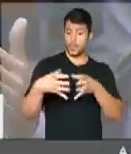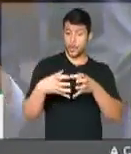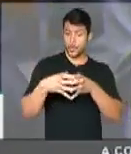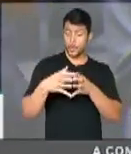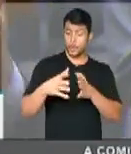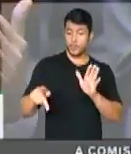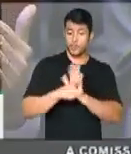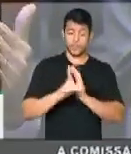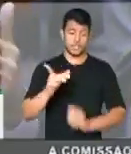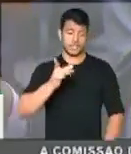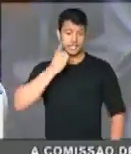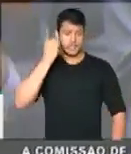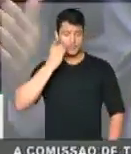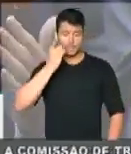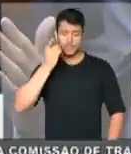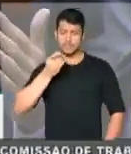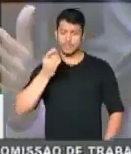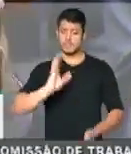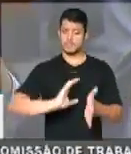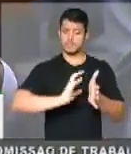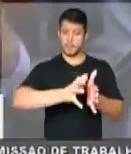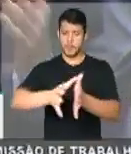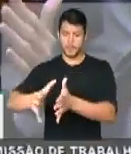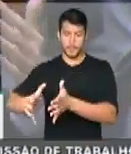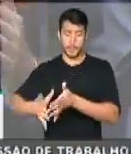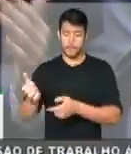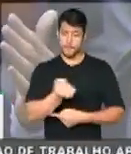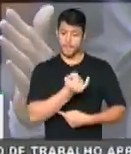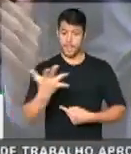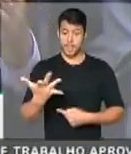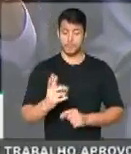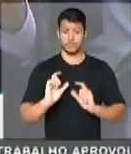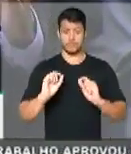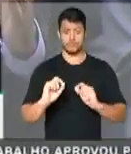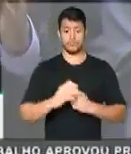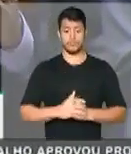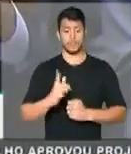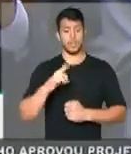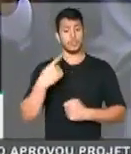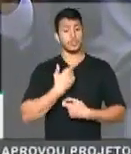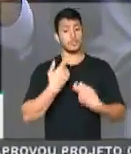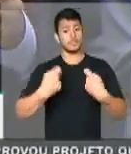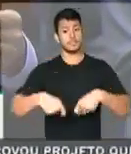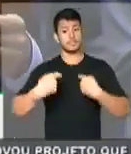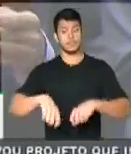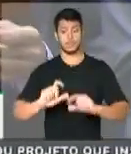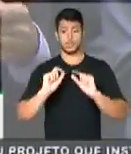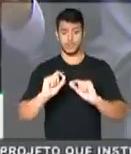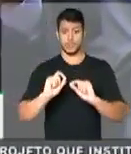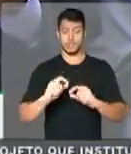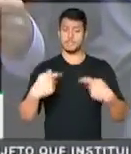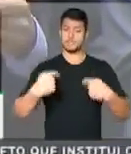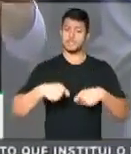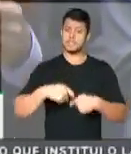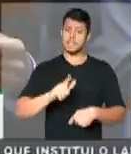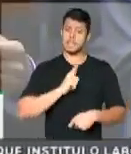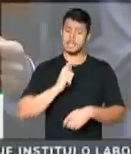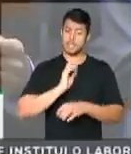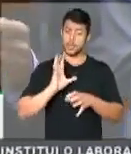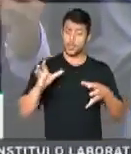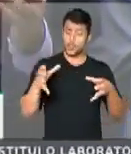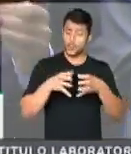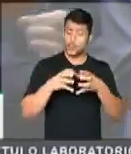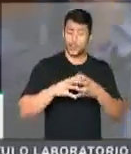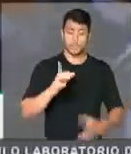partidos, porque isso não separa direita e esquerda, isso é uma questão de humanidade básica. Então, deputada, que a gente pudesse tirar aqui uma comitiva de